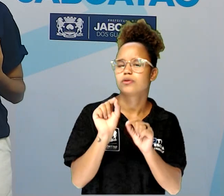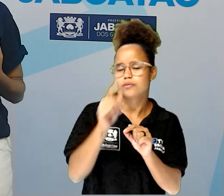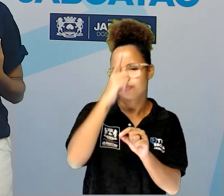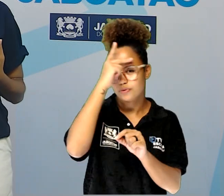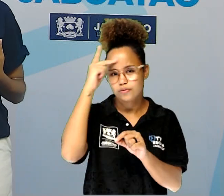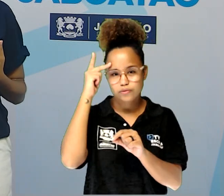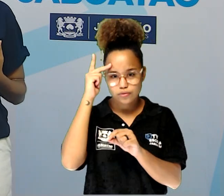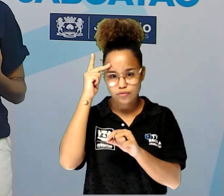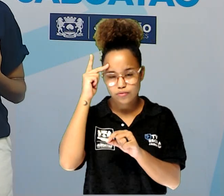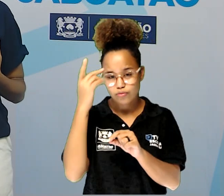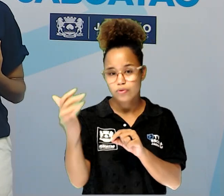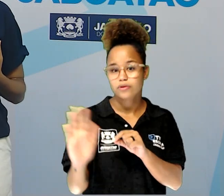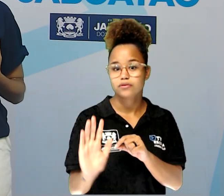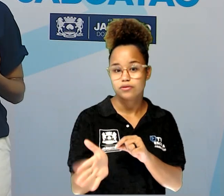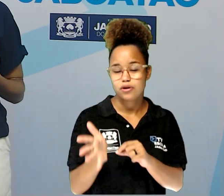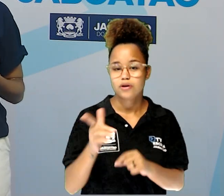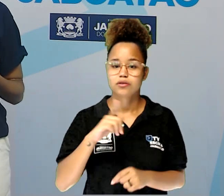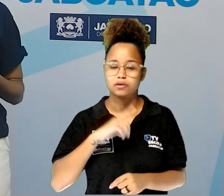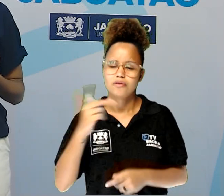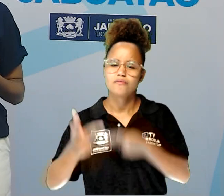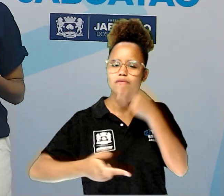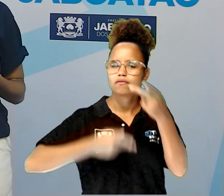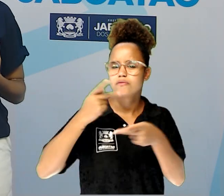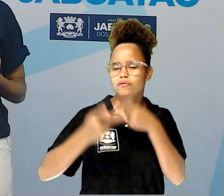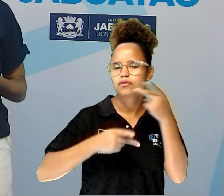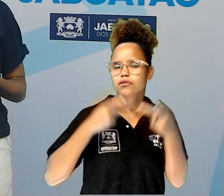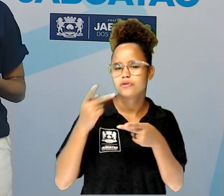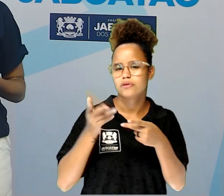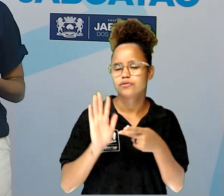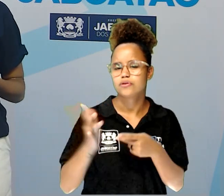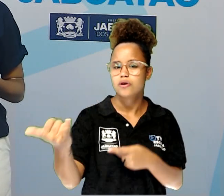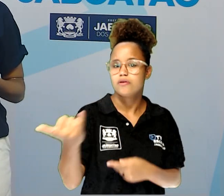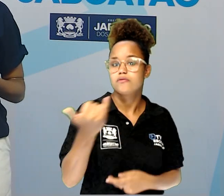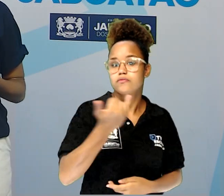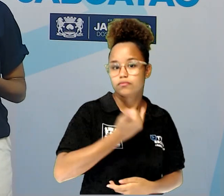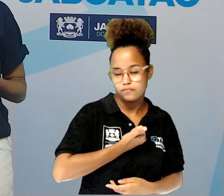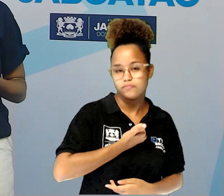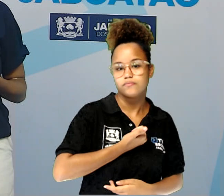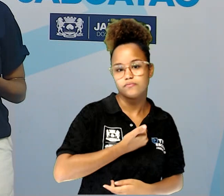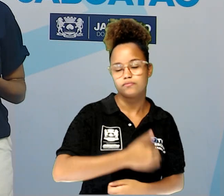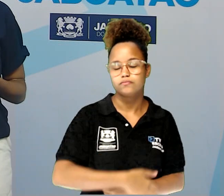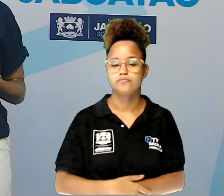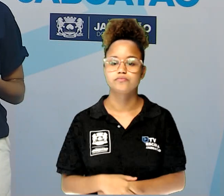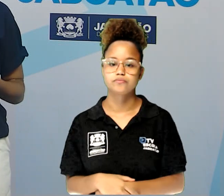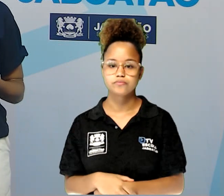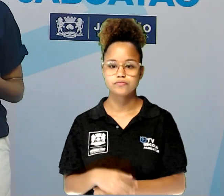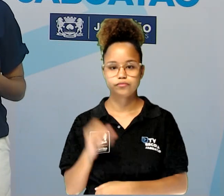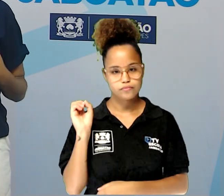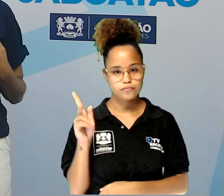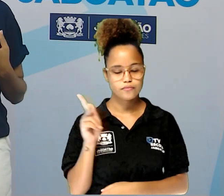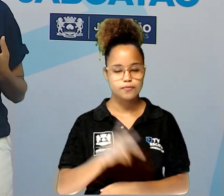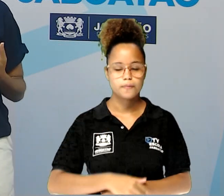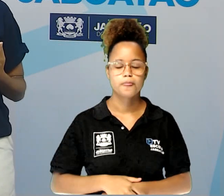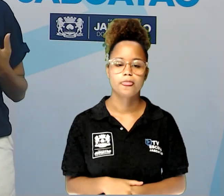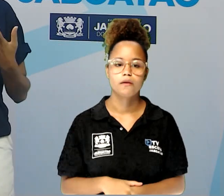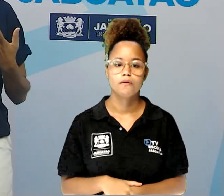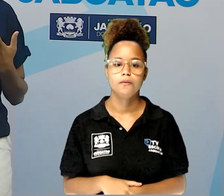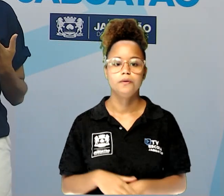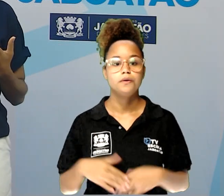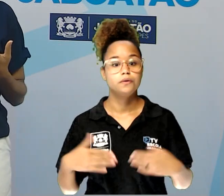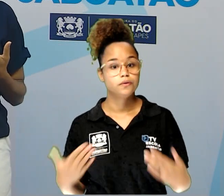colega, o que o nosso pai, nossa mãe está querendo nos dizer, certo? Então,